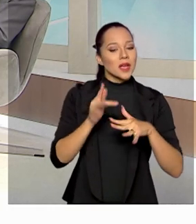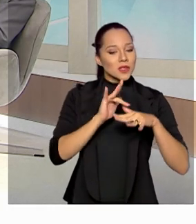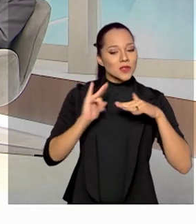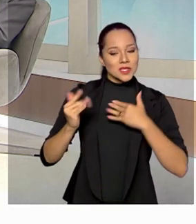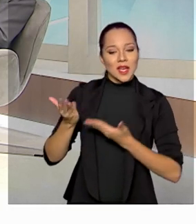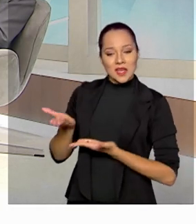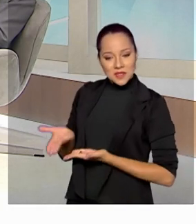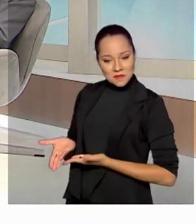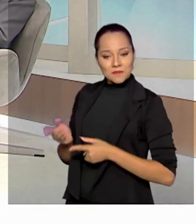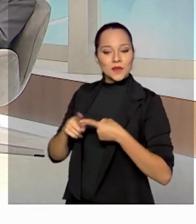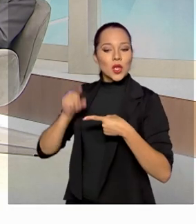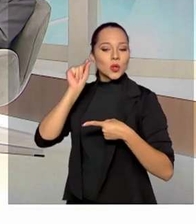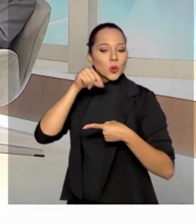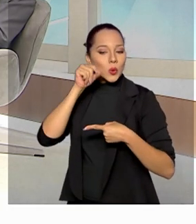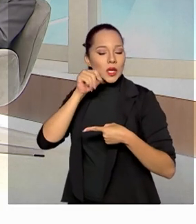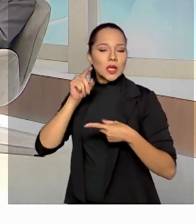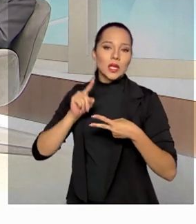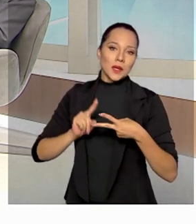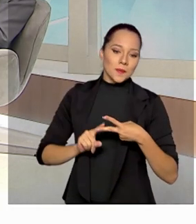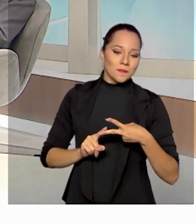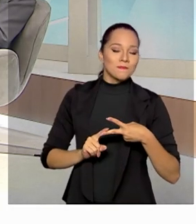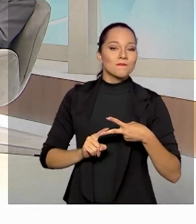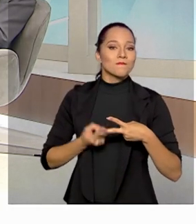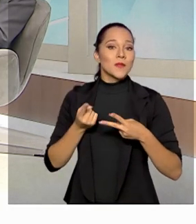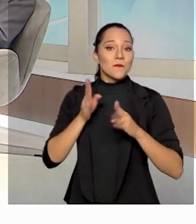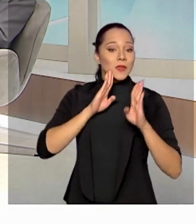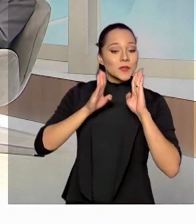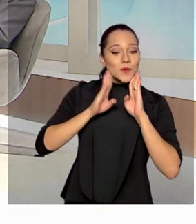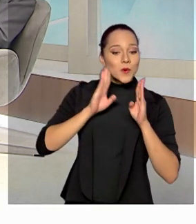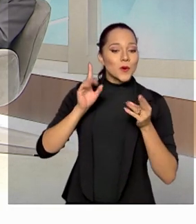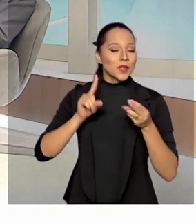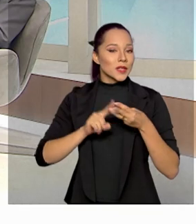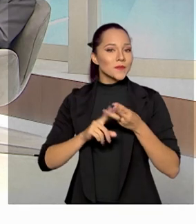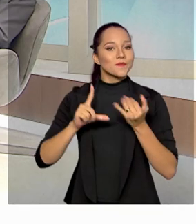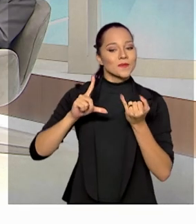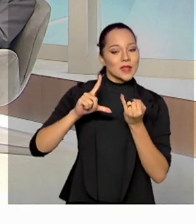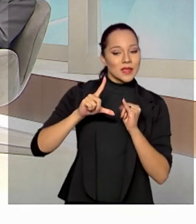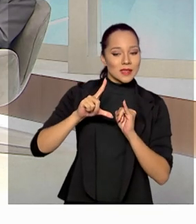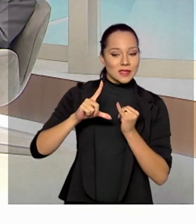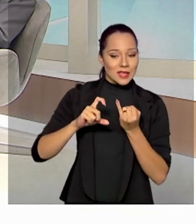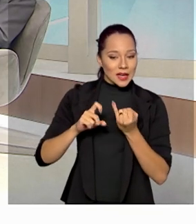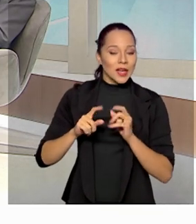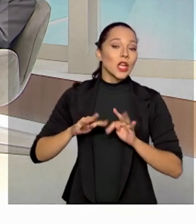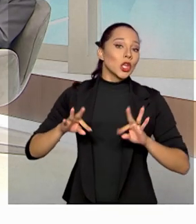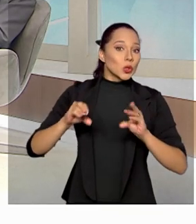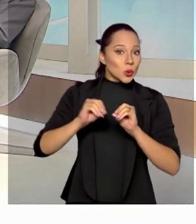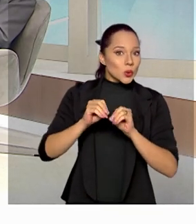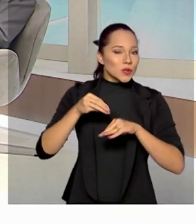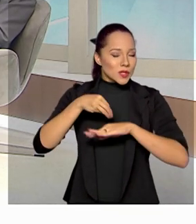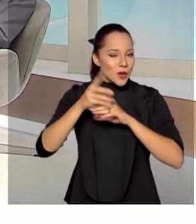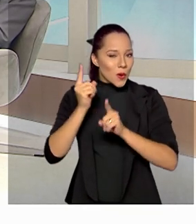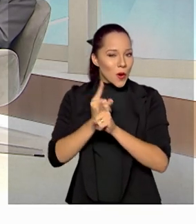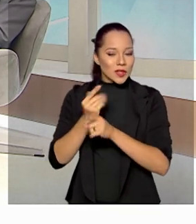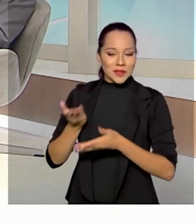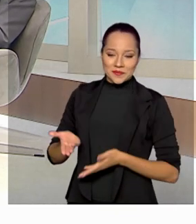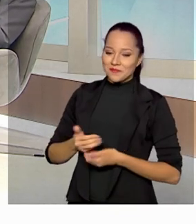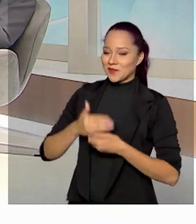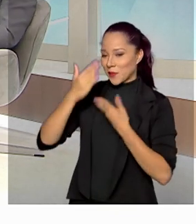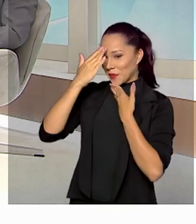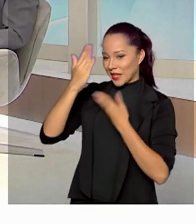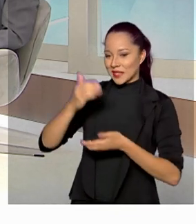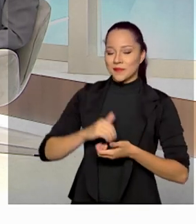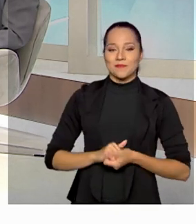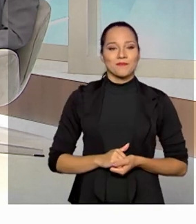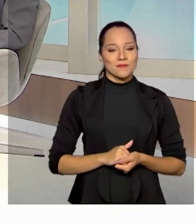sociais, Twitter, quem mais que tem? Facebook, Instagram, todas as informações você encontra lá. Muito obrigado.